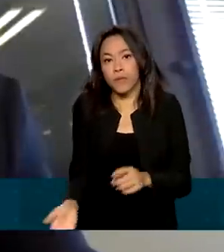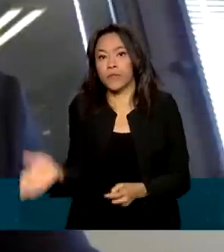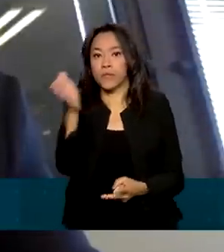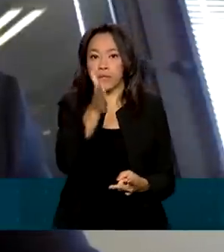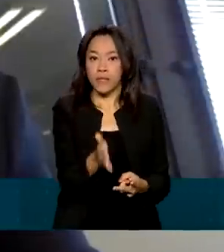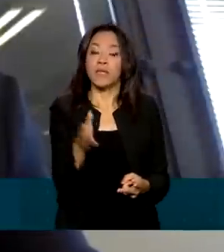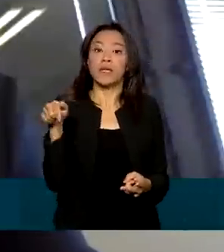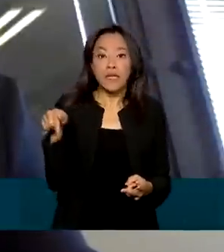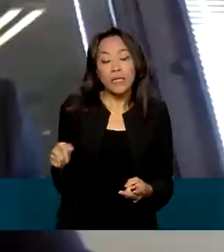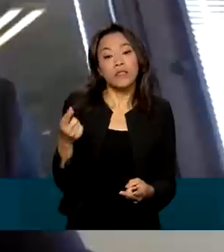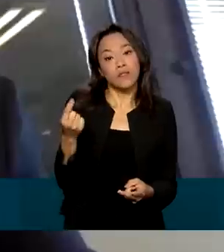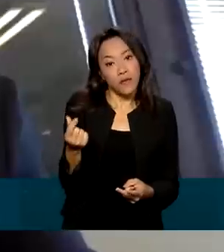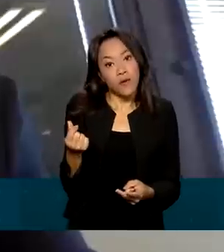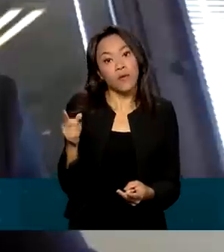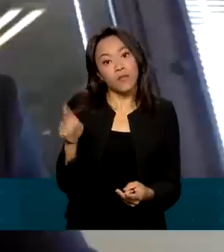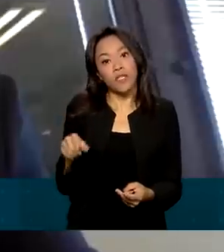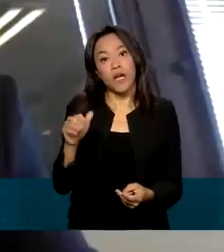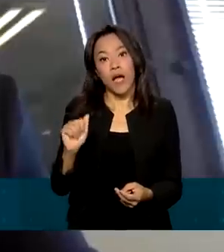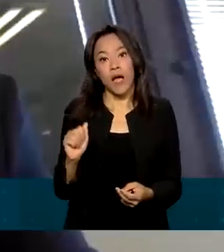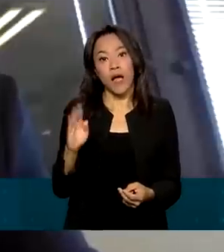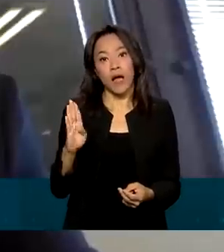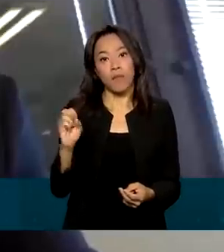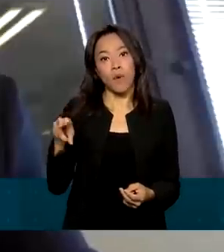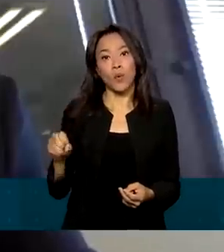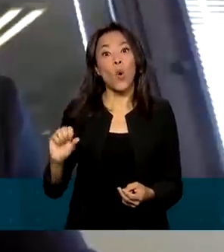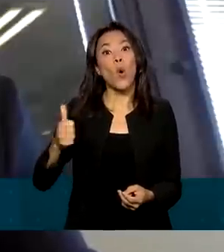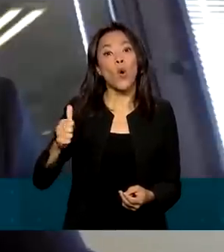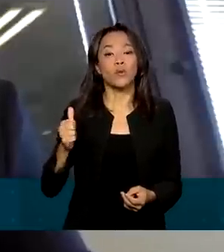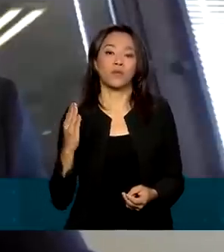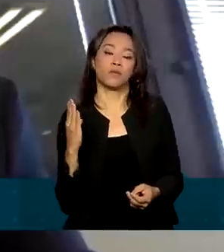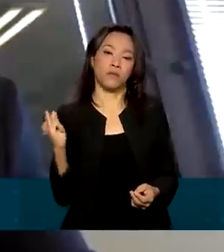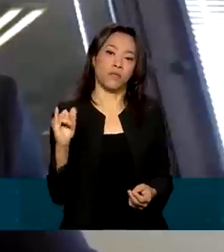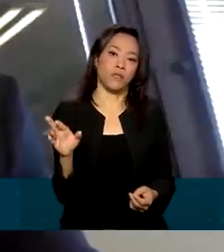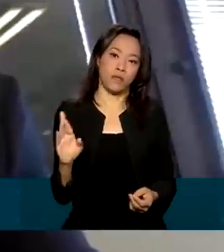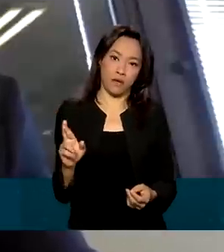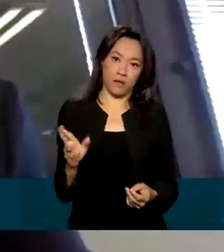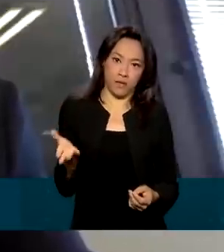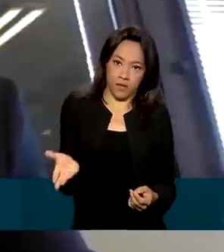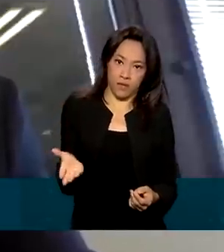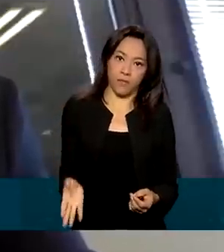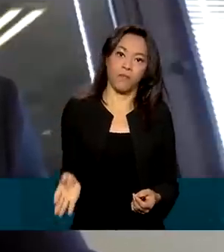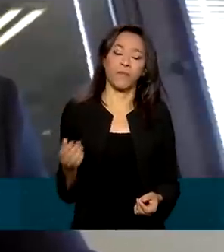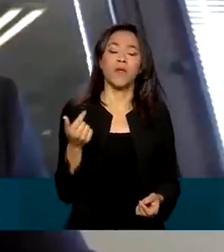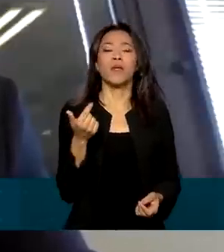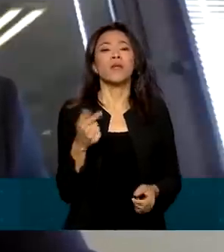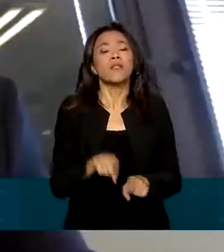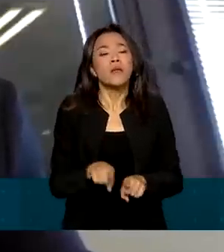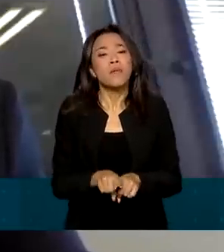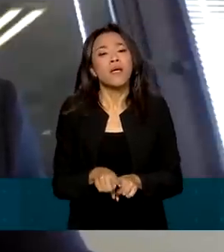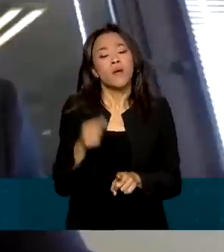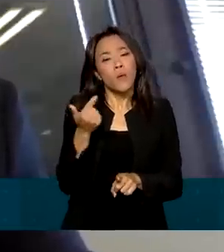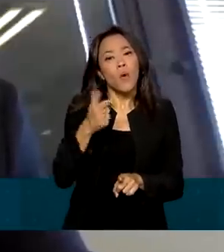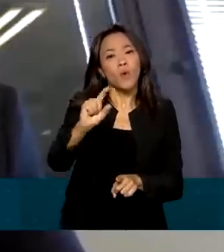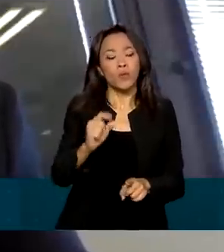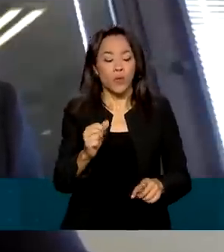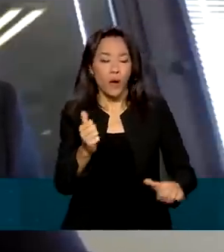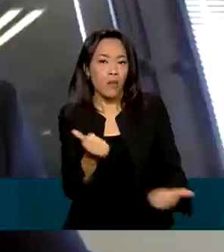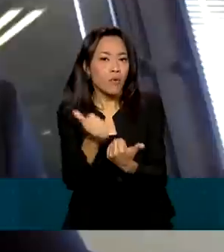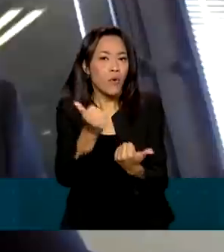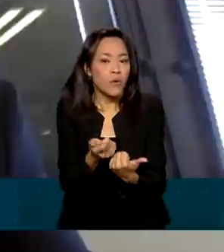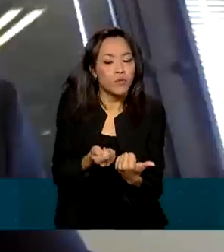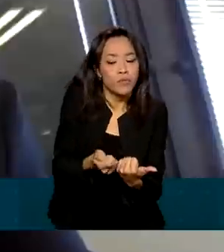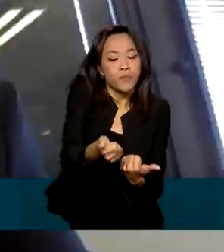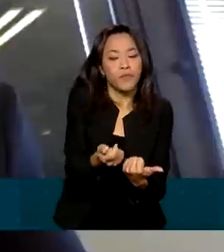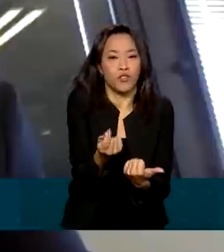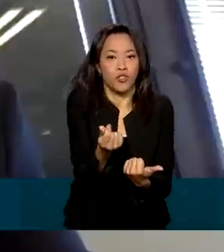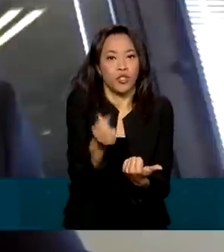E este valor de abono é por volta de 11 bilhões de reais. Nenhum outro, o próprio auxílio Brasil,